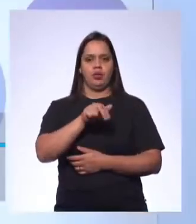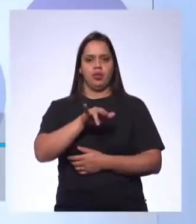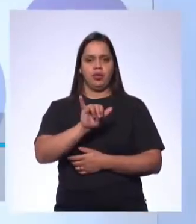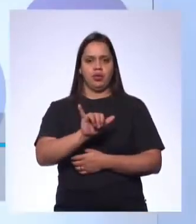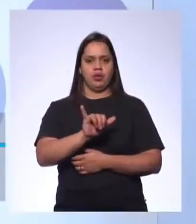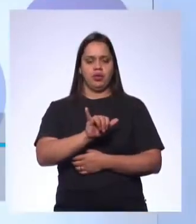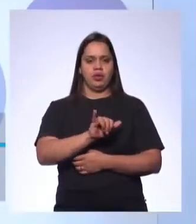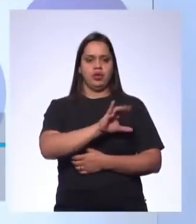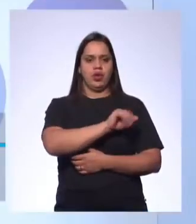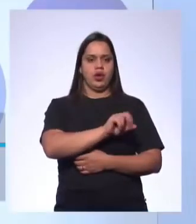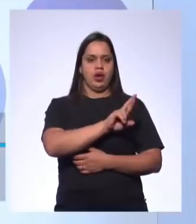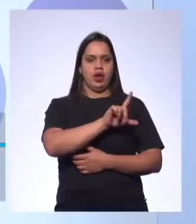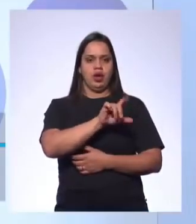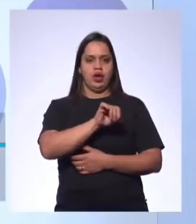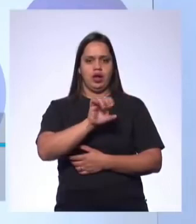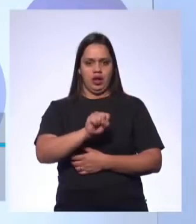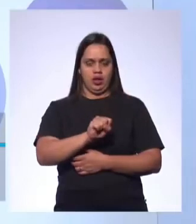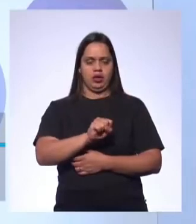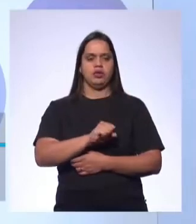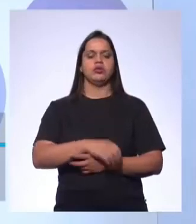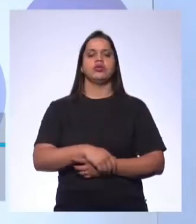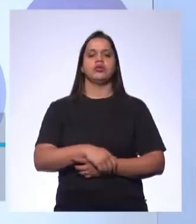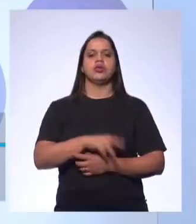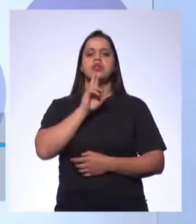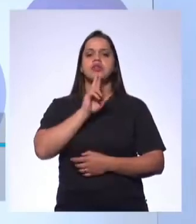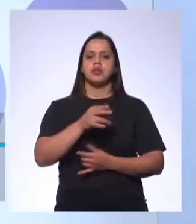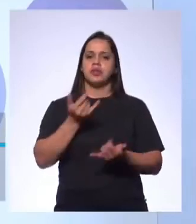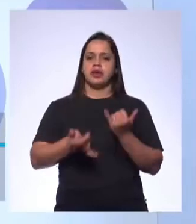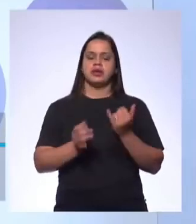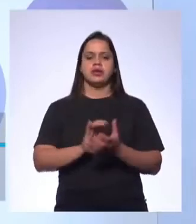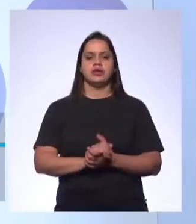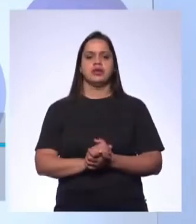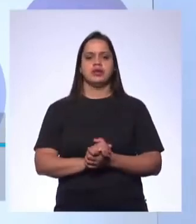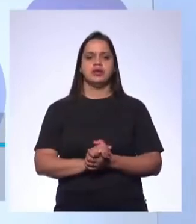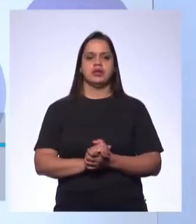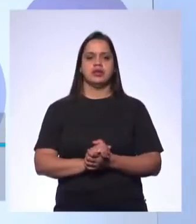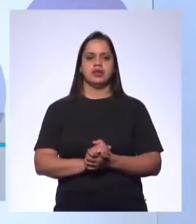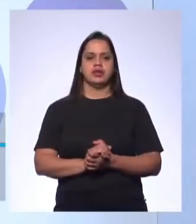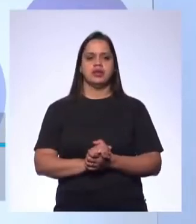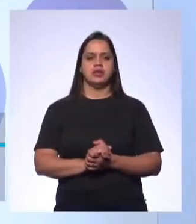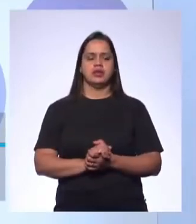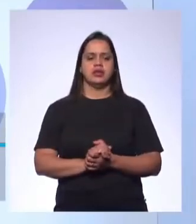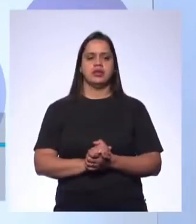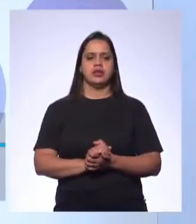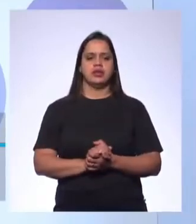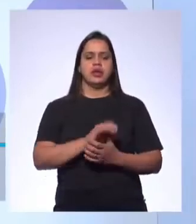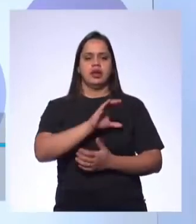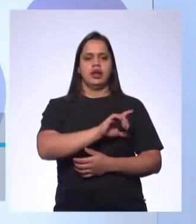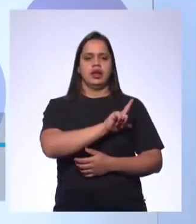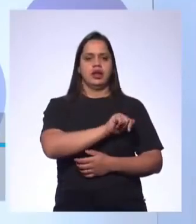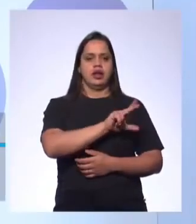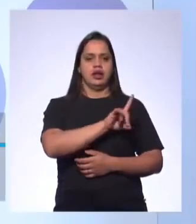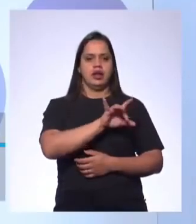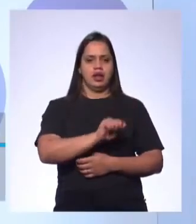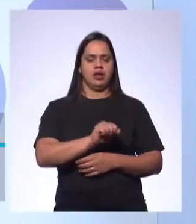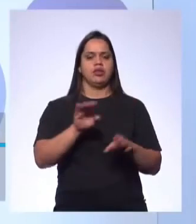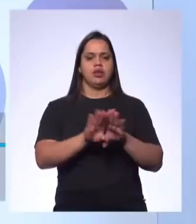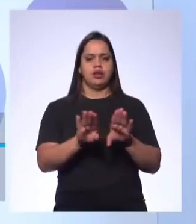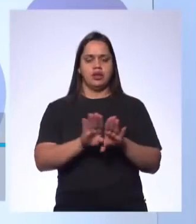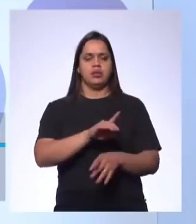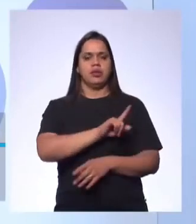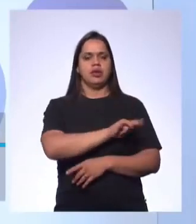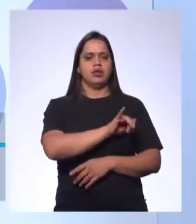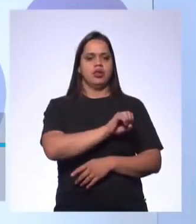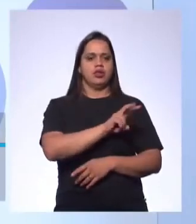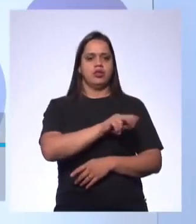Carlos, eles responderam, fizeram respostas parecidas. Depois a Cláudia também. A Giovana